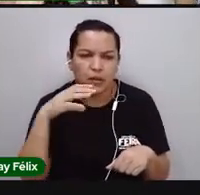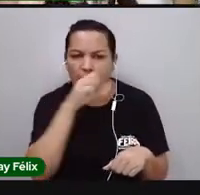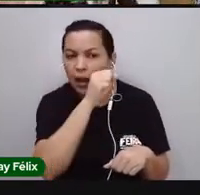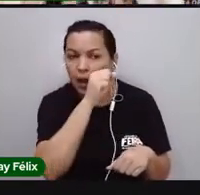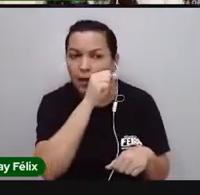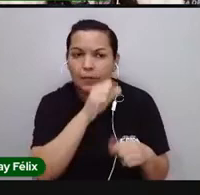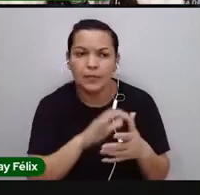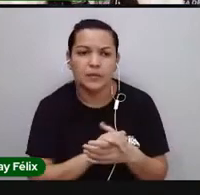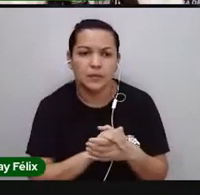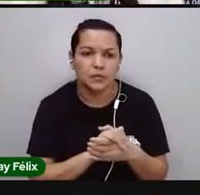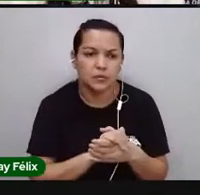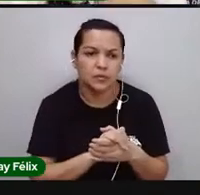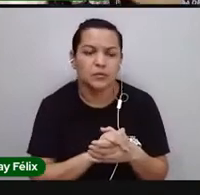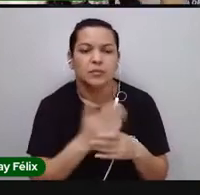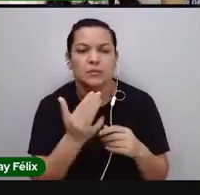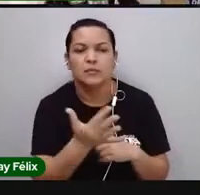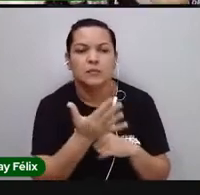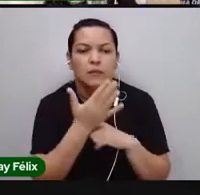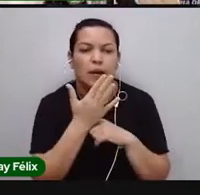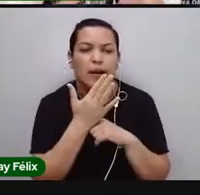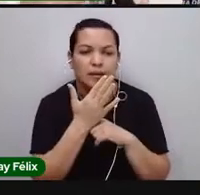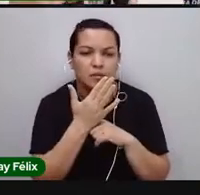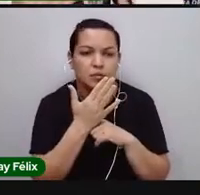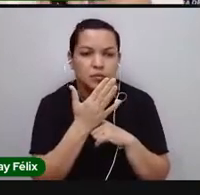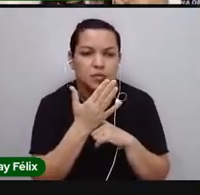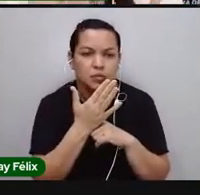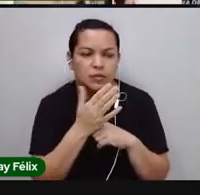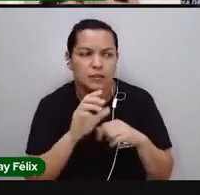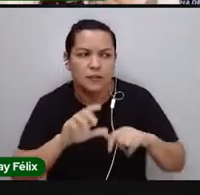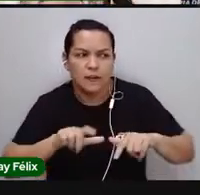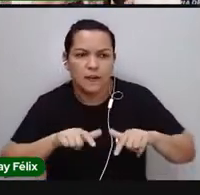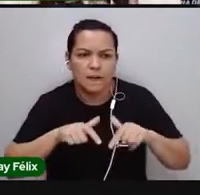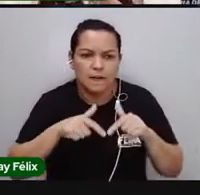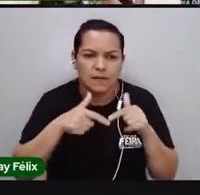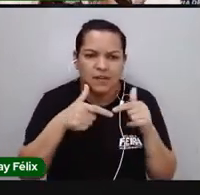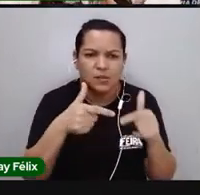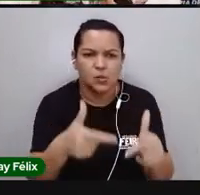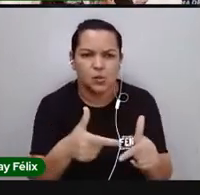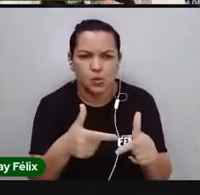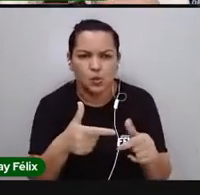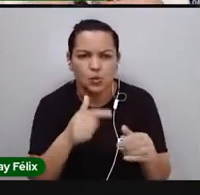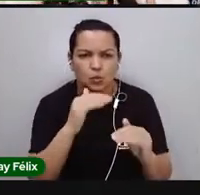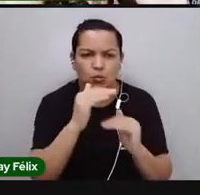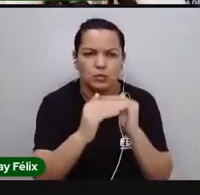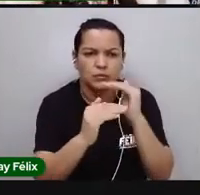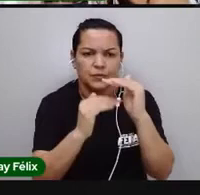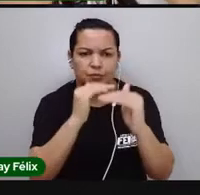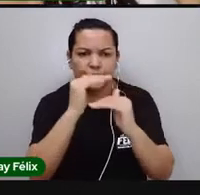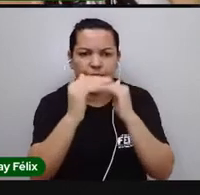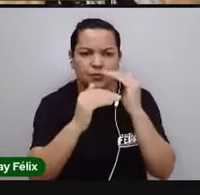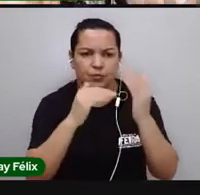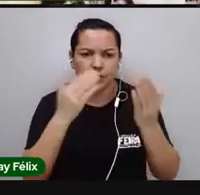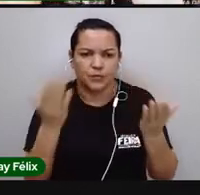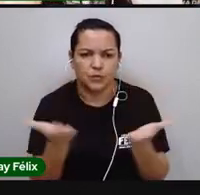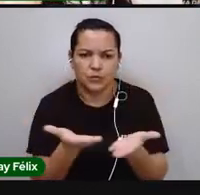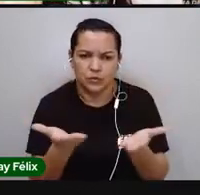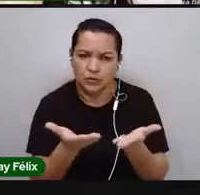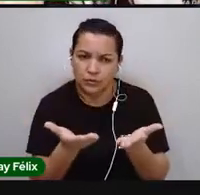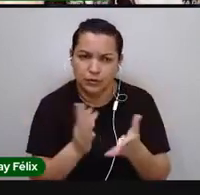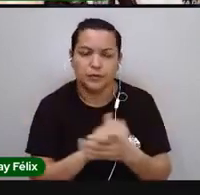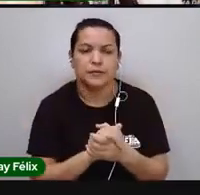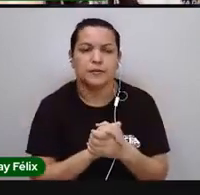tiveram um respaldo também, uma busca, e até hoje elas estão em construção. Até hoje a gente está